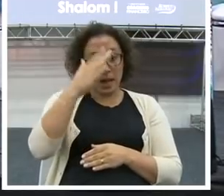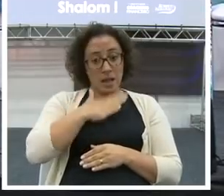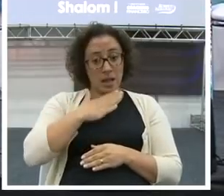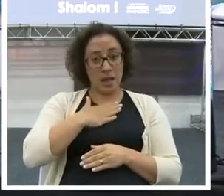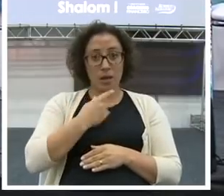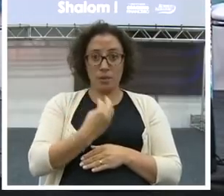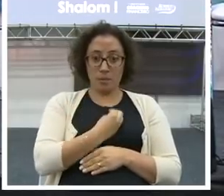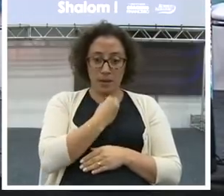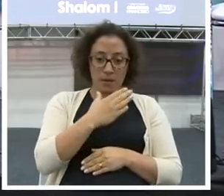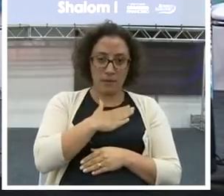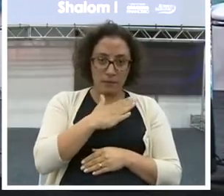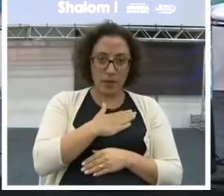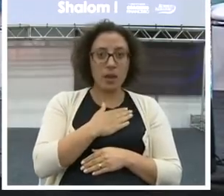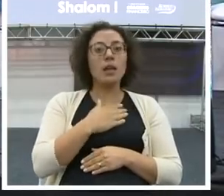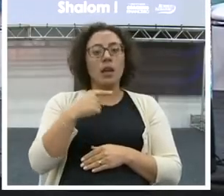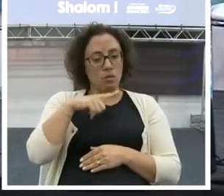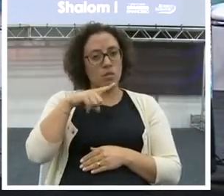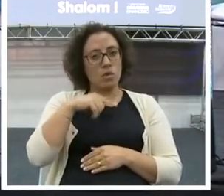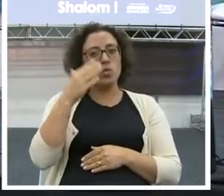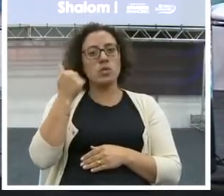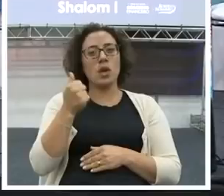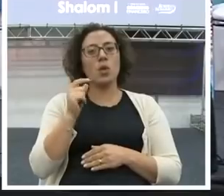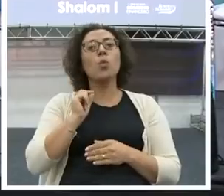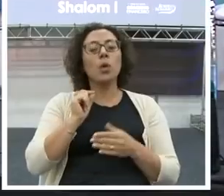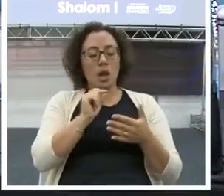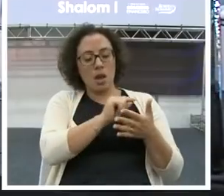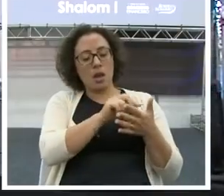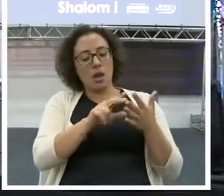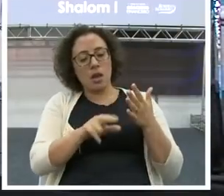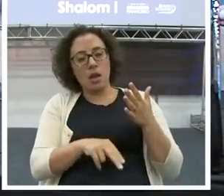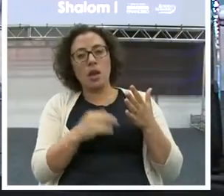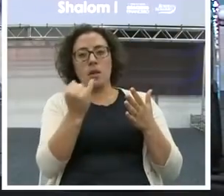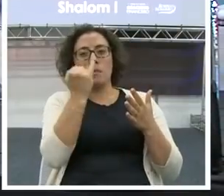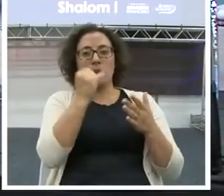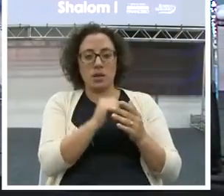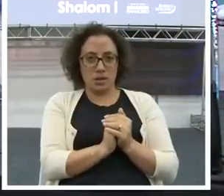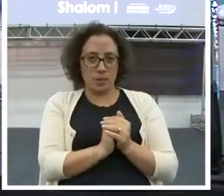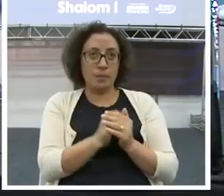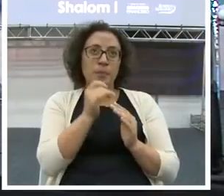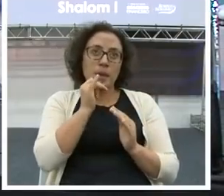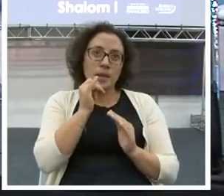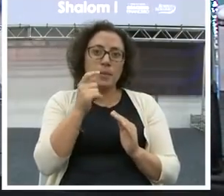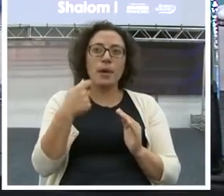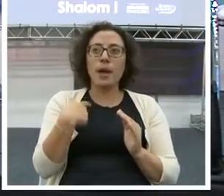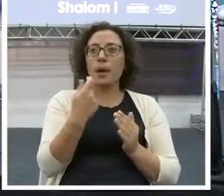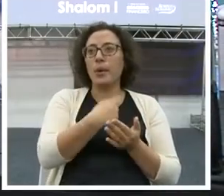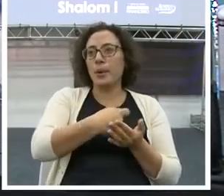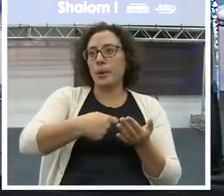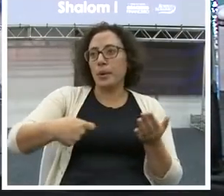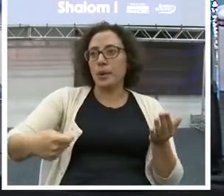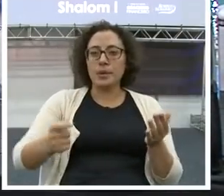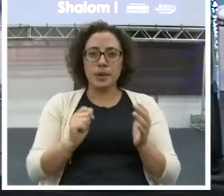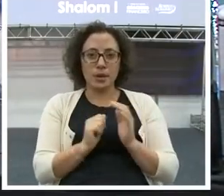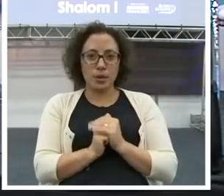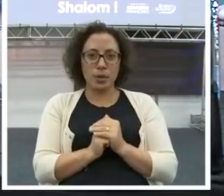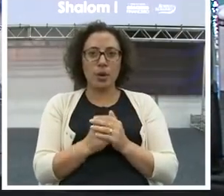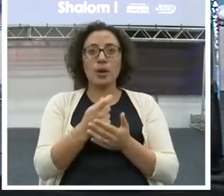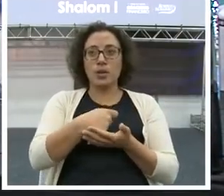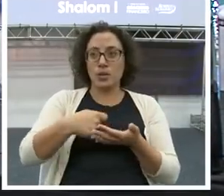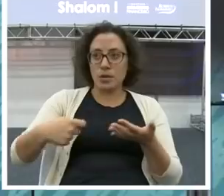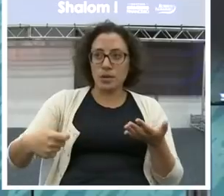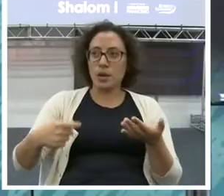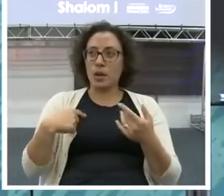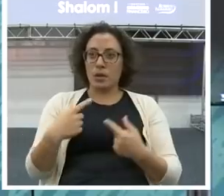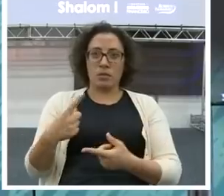considero como se fosse um único negócio. Porque você fala, sou escritor. Escritor sobre o quê? Ou sobre prosperidade, ou sobre dinheiro.